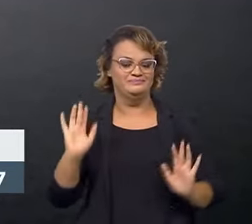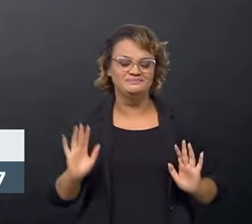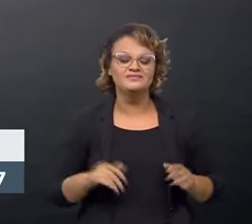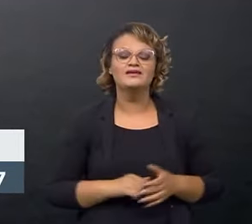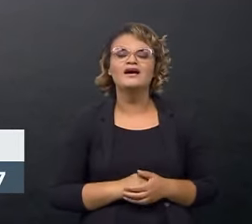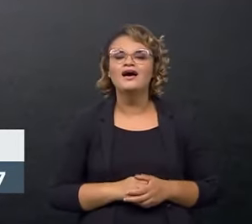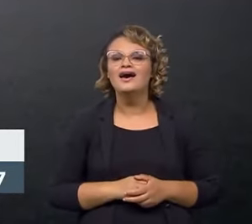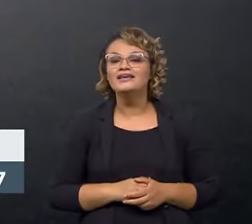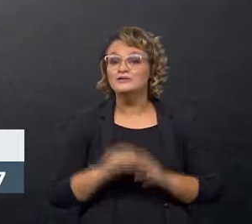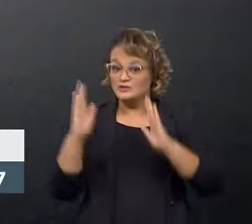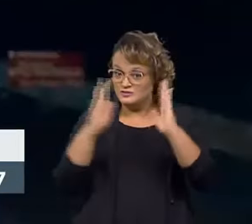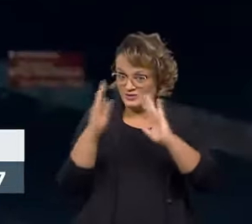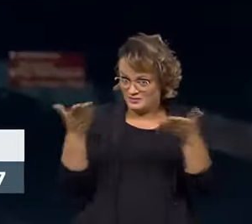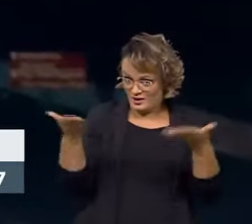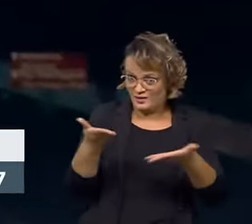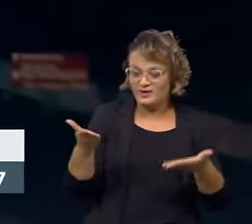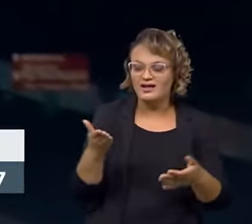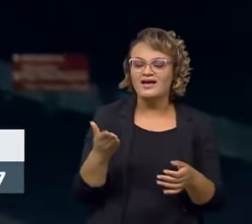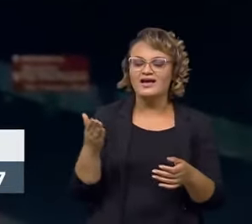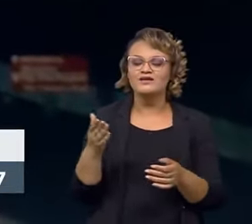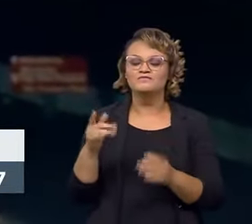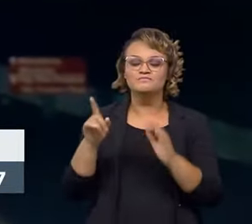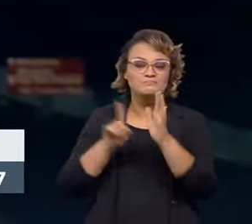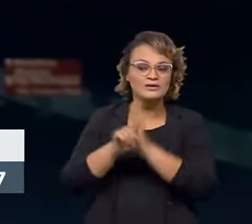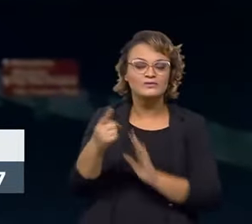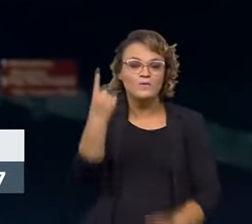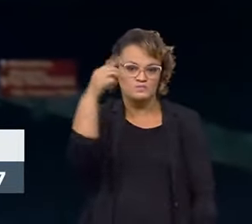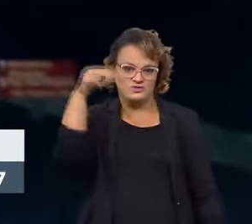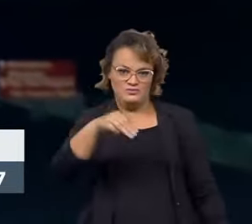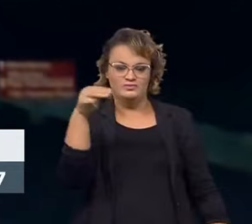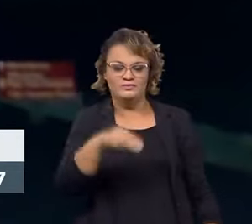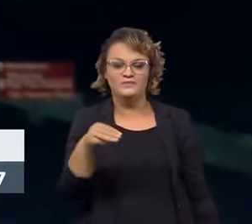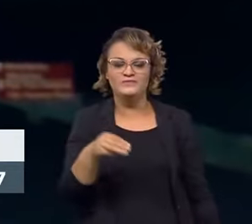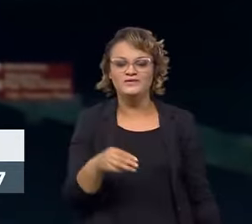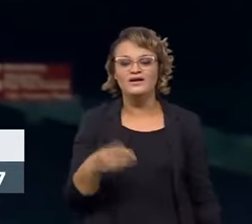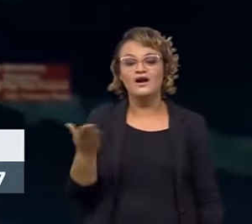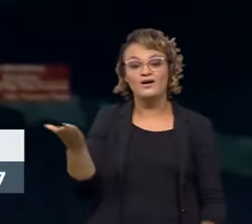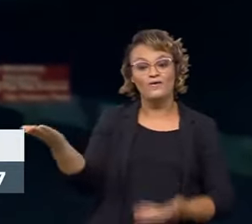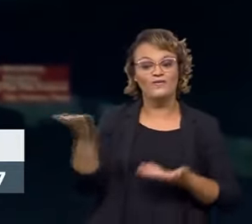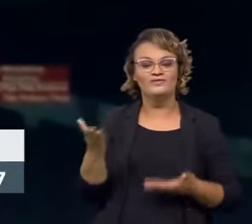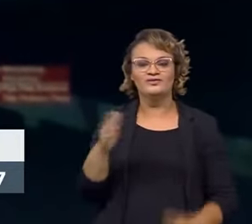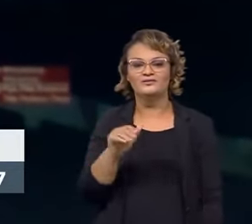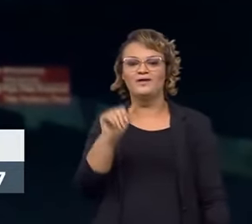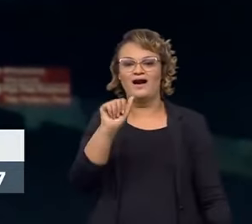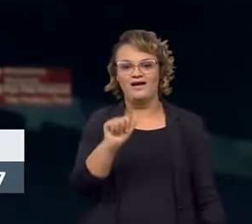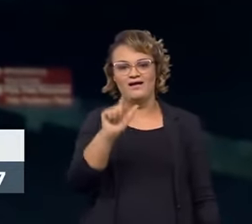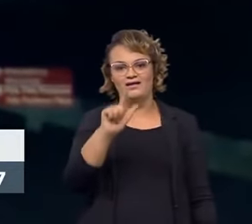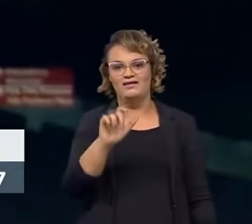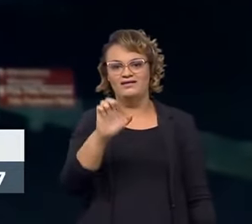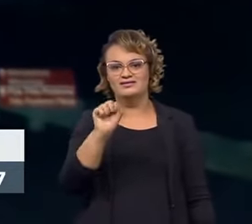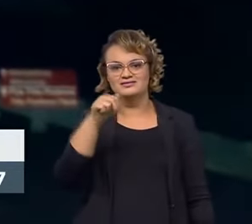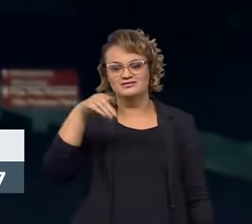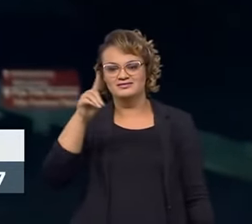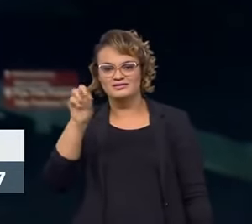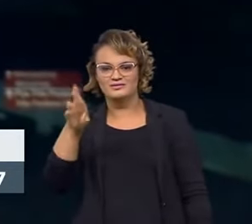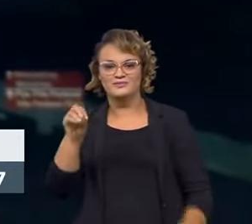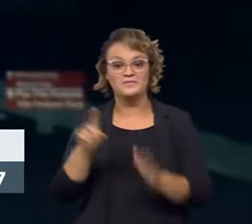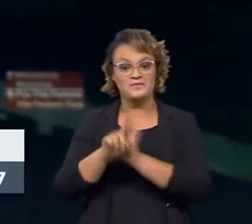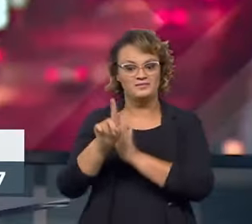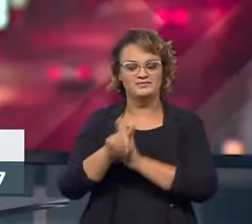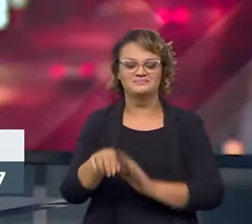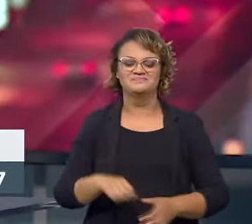cada debatedor vai poder fazer perguntas de um minuto para o nosso convidado. E eu convido o Alessandro Saturno para fazer a primeira pergunta. Boa noite para você.